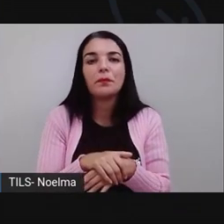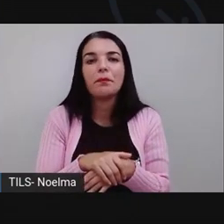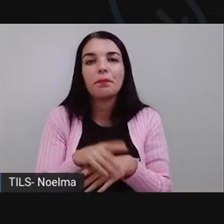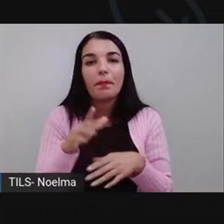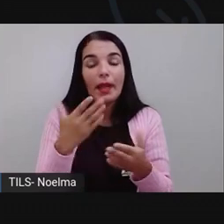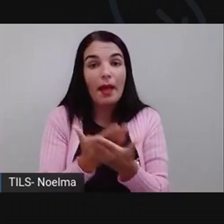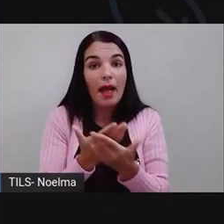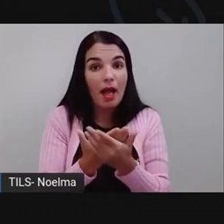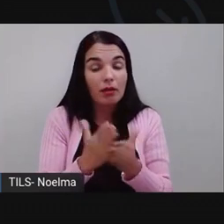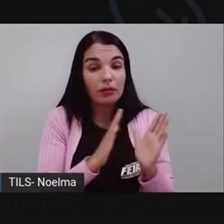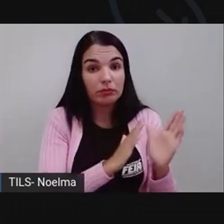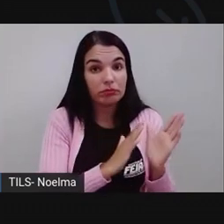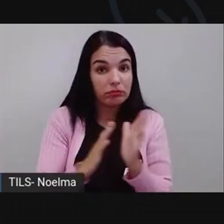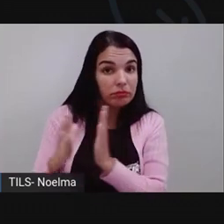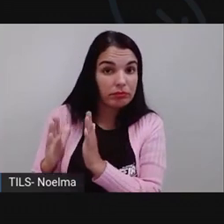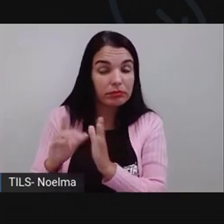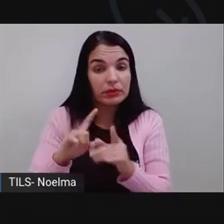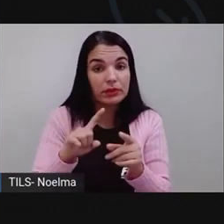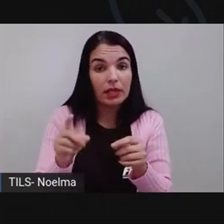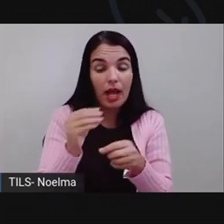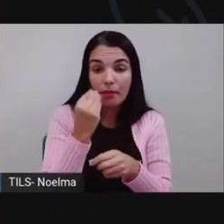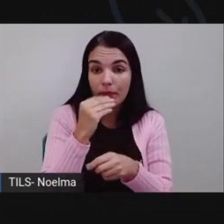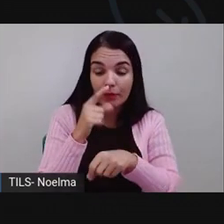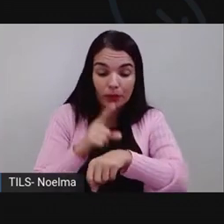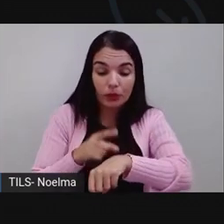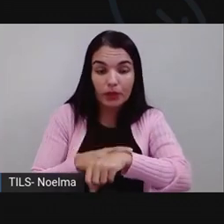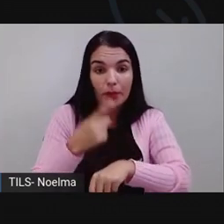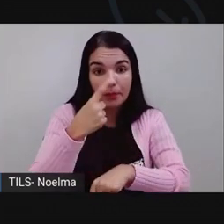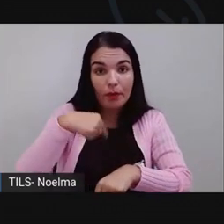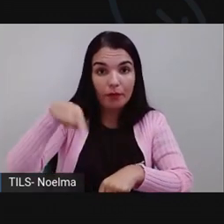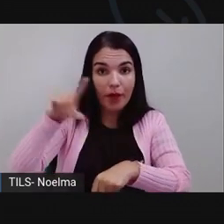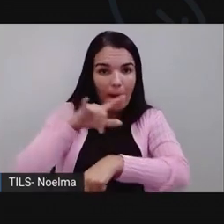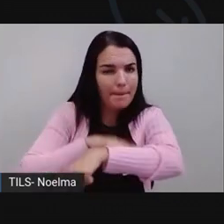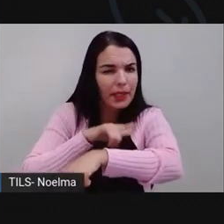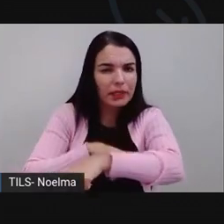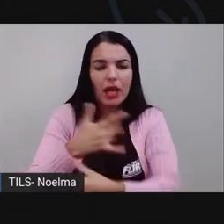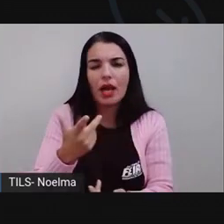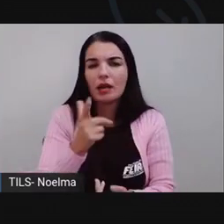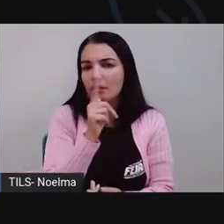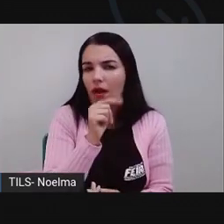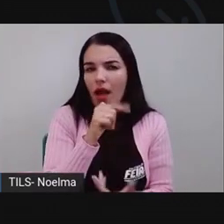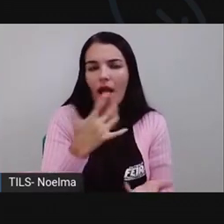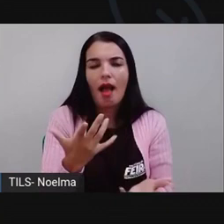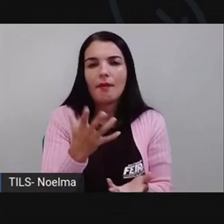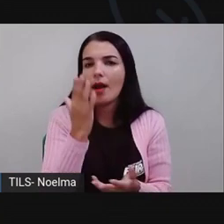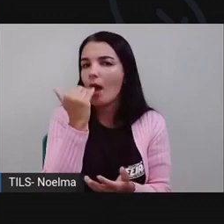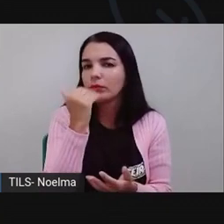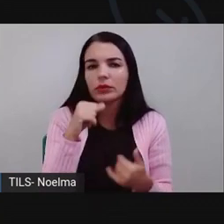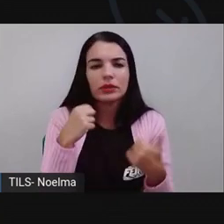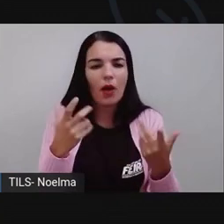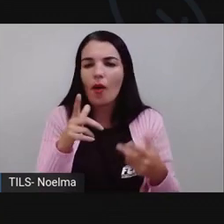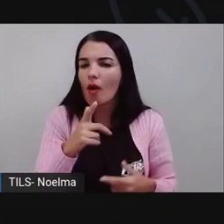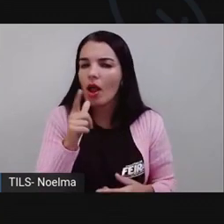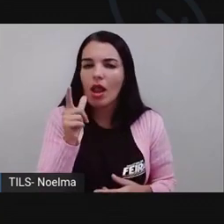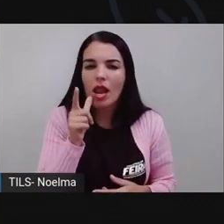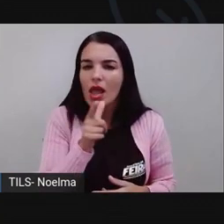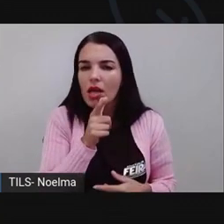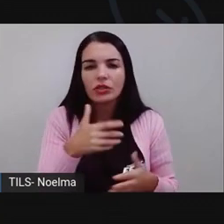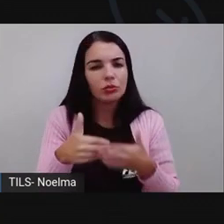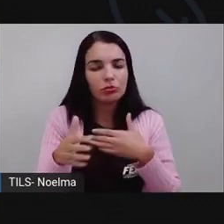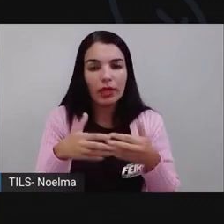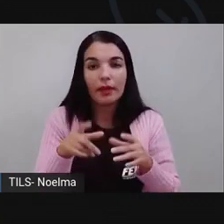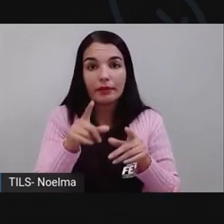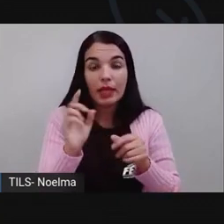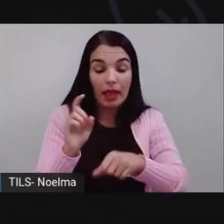essa primeira parte, aproveite esse tempinho aí já para ir ao banheiro, tomar água, almoçar, fazer um lanchinho, certo? E